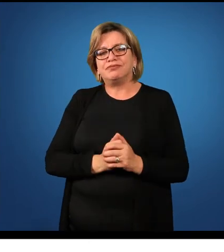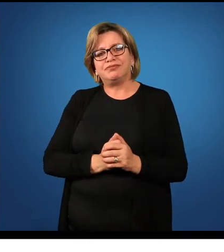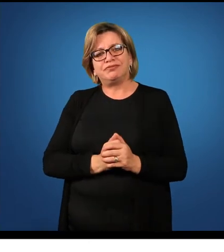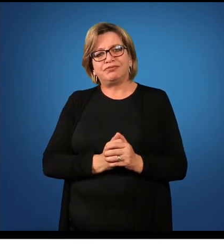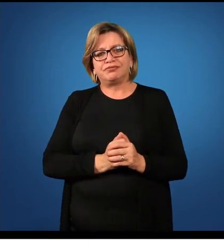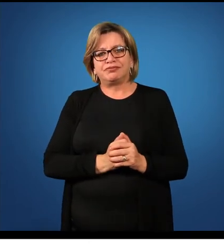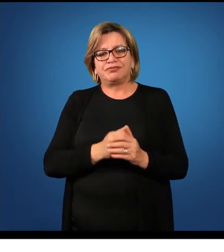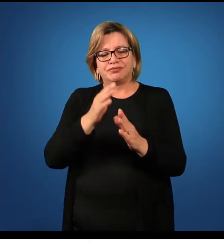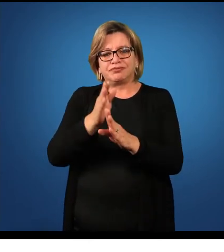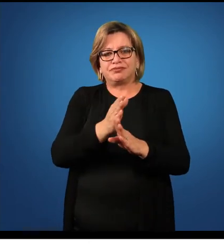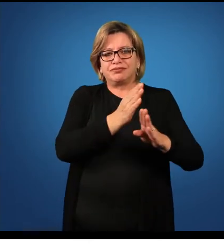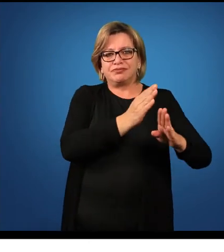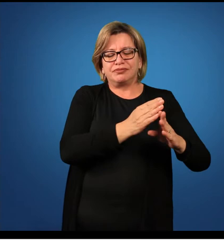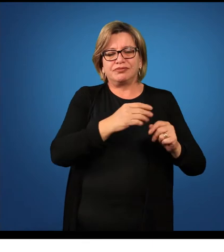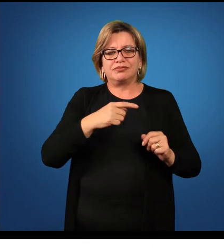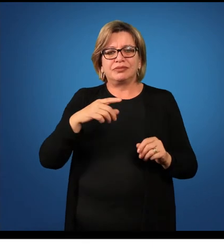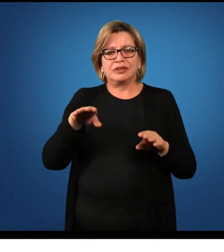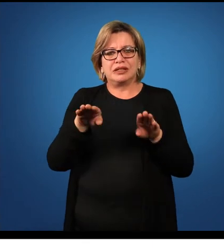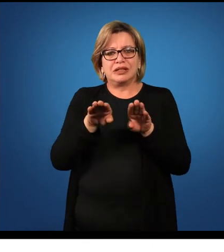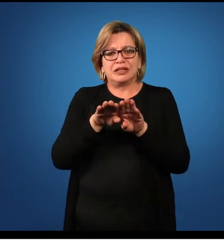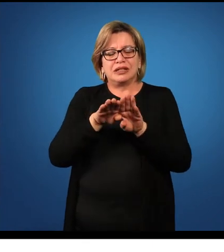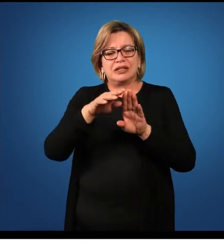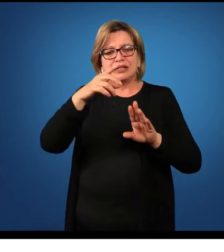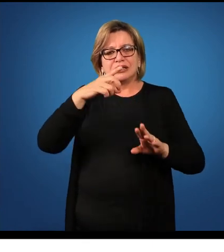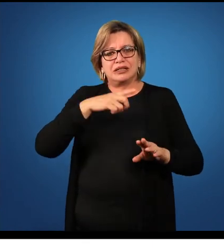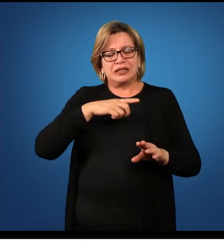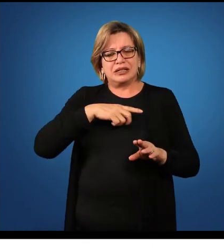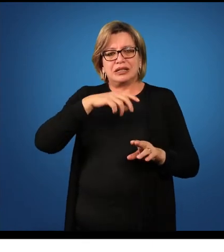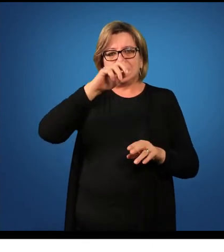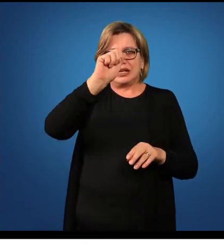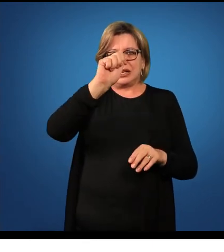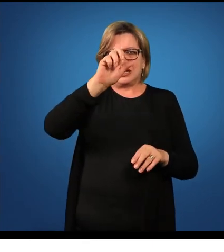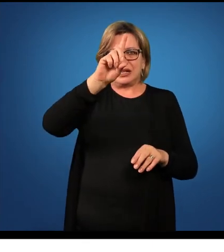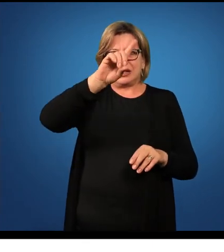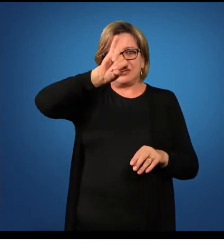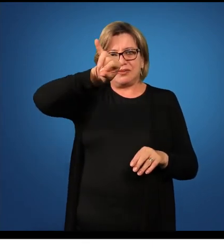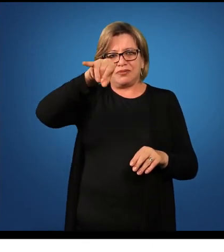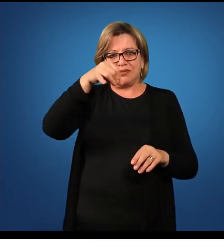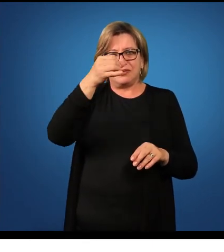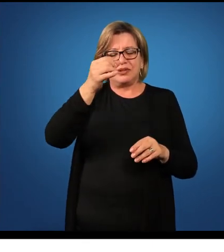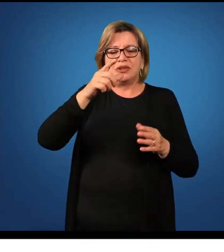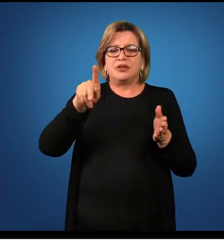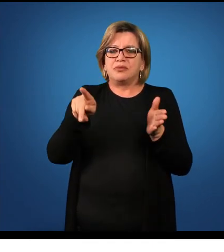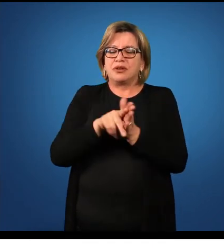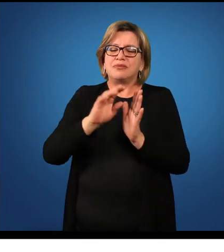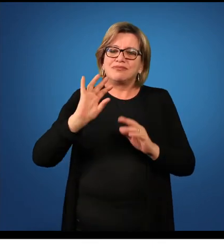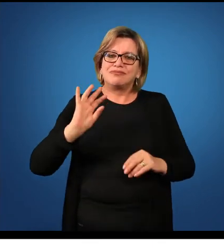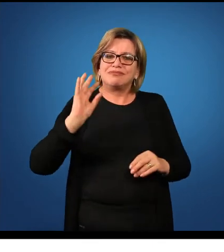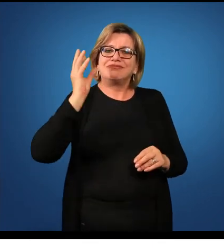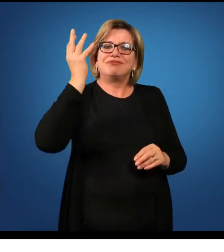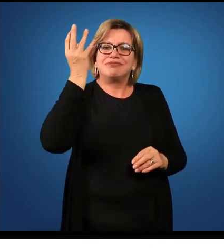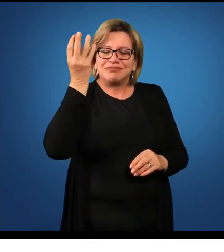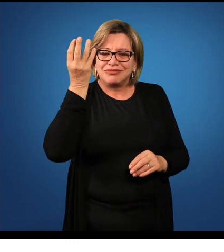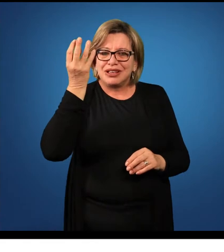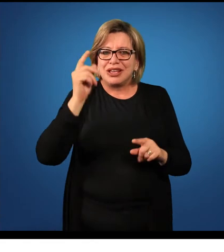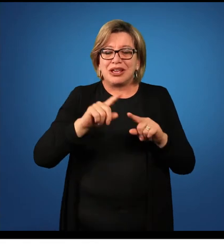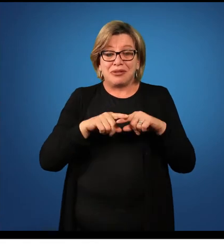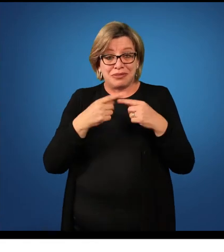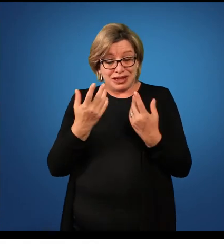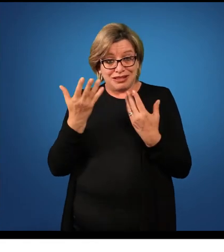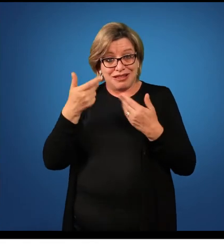Na sequência, então, temos os adjuntos adverbiais de tempo, só quero lembrar,